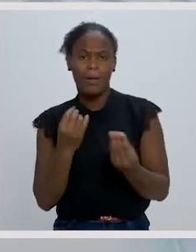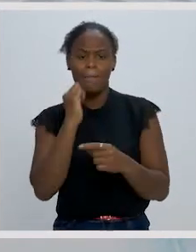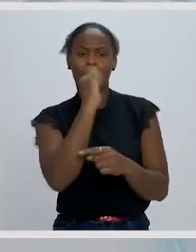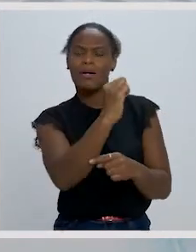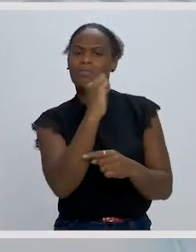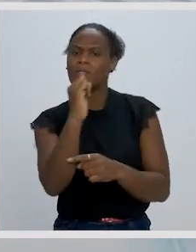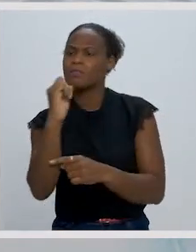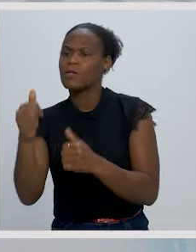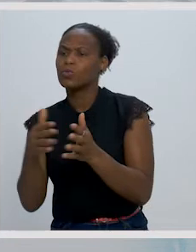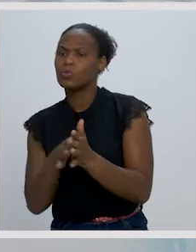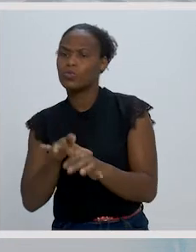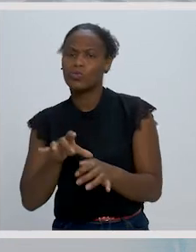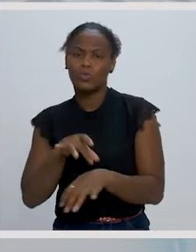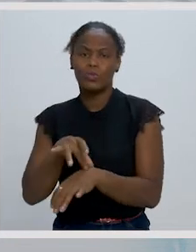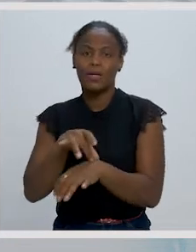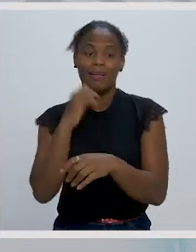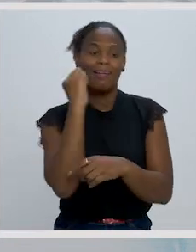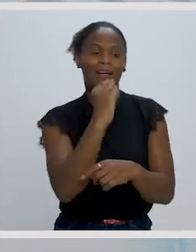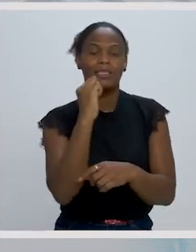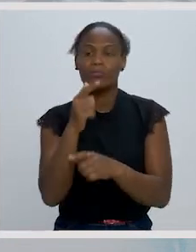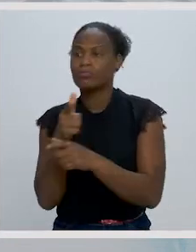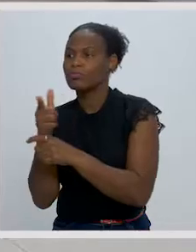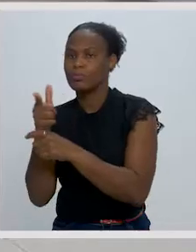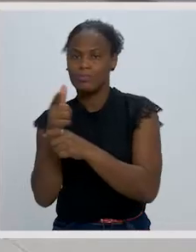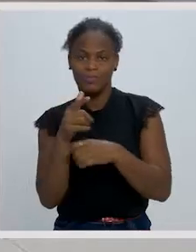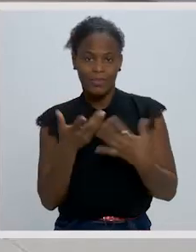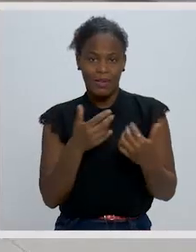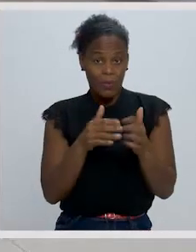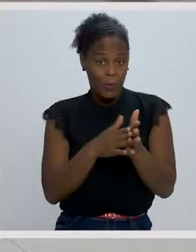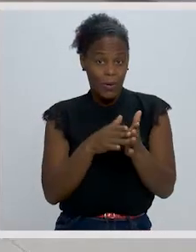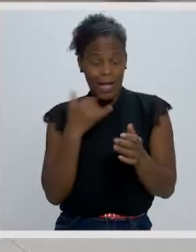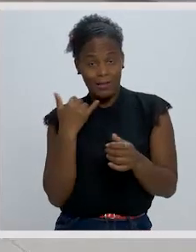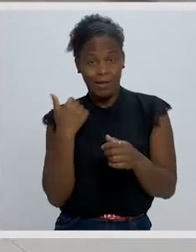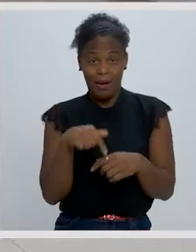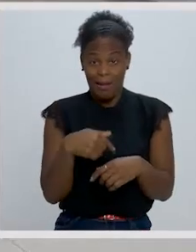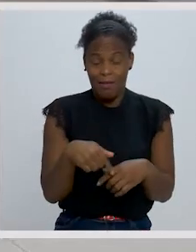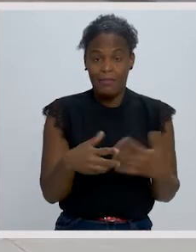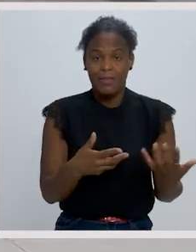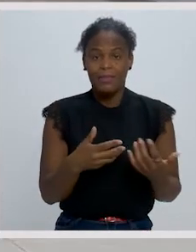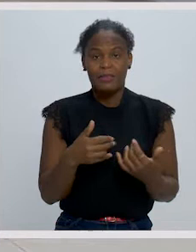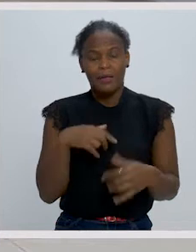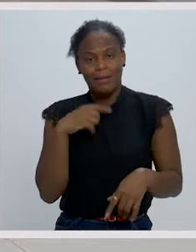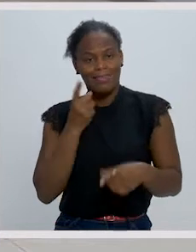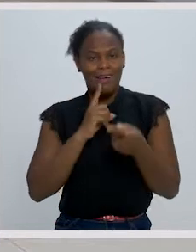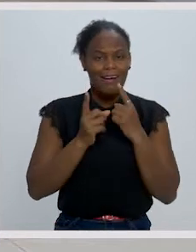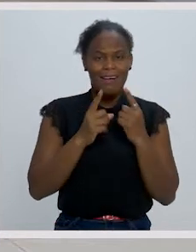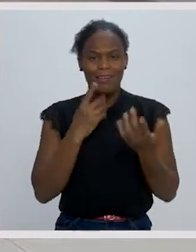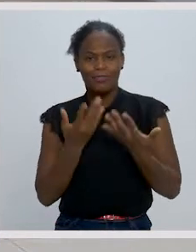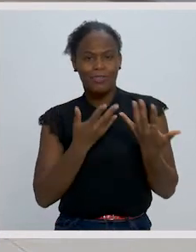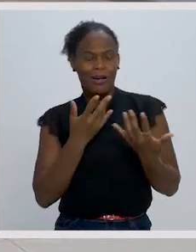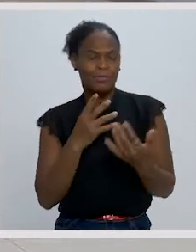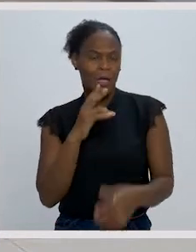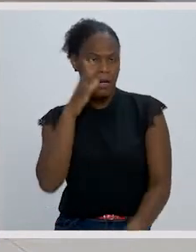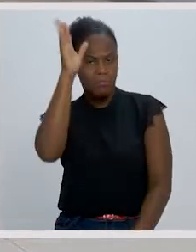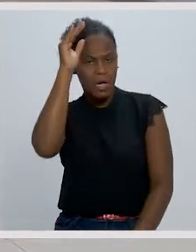todos os que o seguiam, na caça ou nas libações. Todos o seguiam. Divertiu-se a degular os animais de